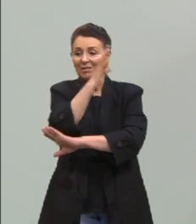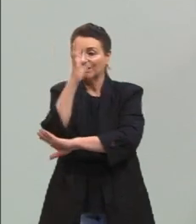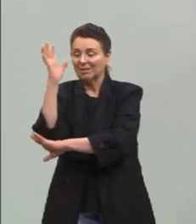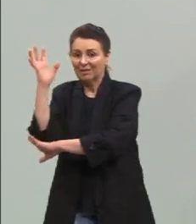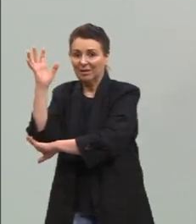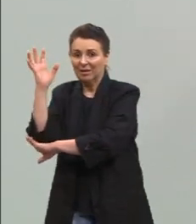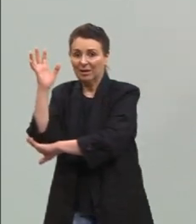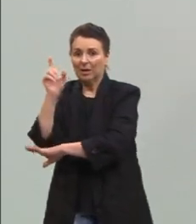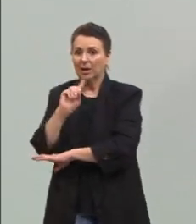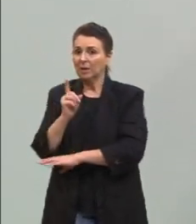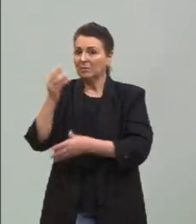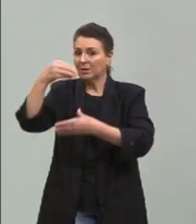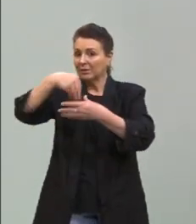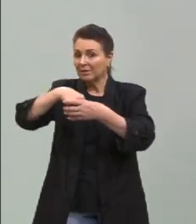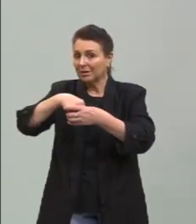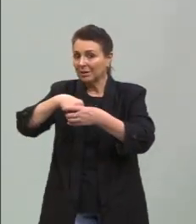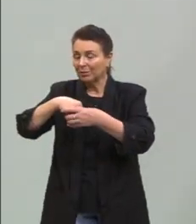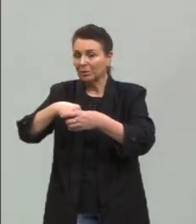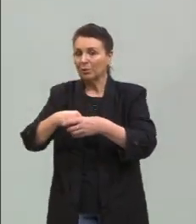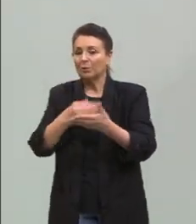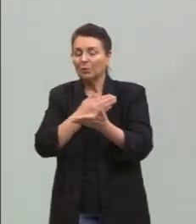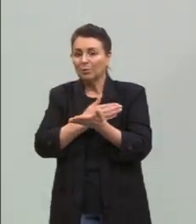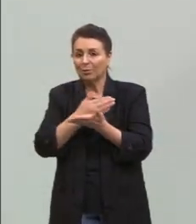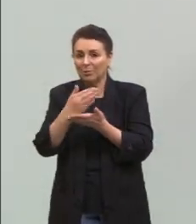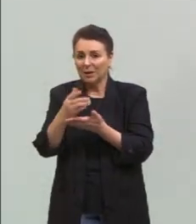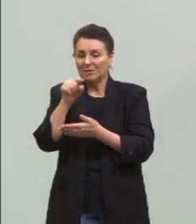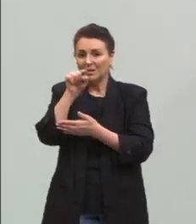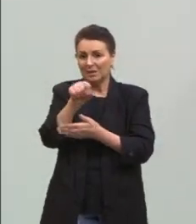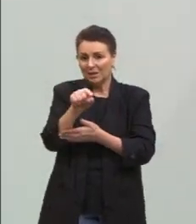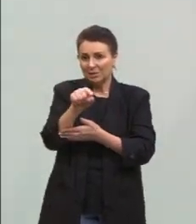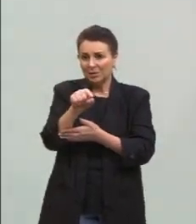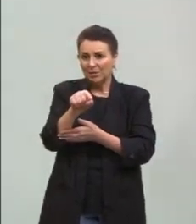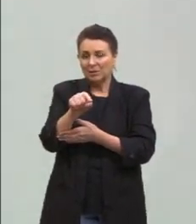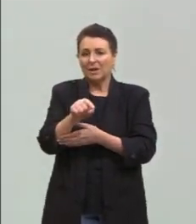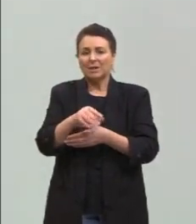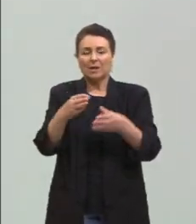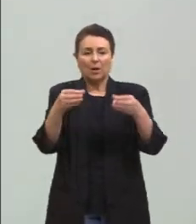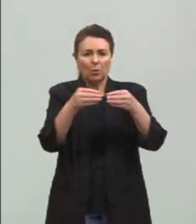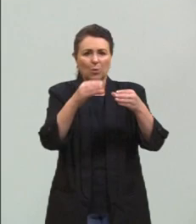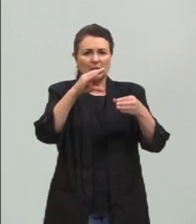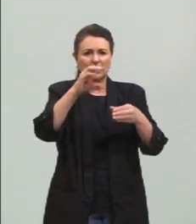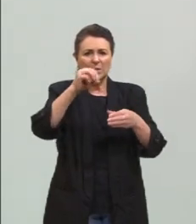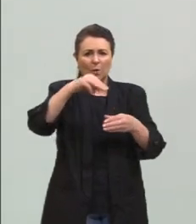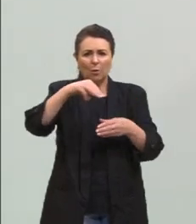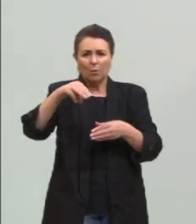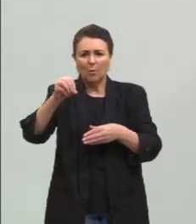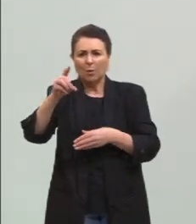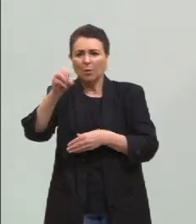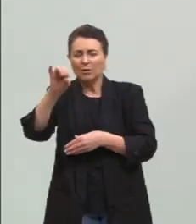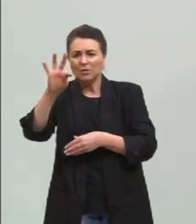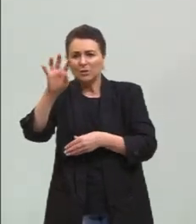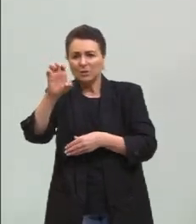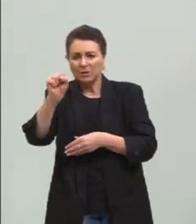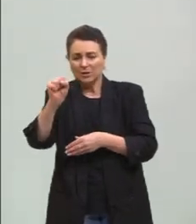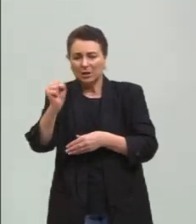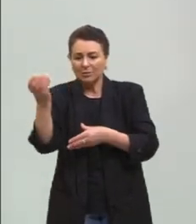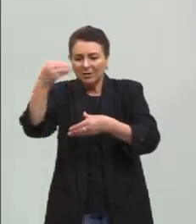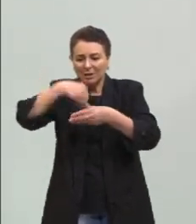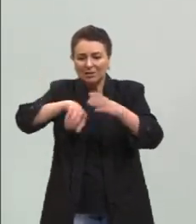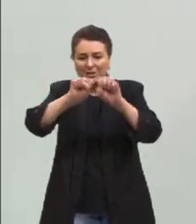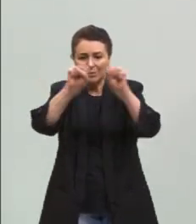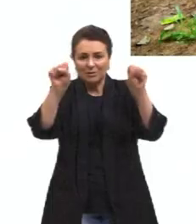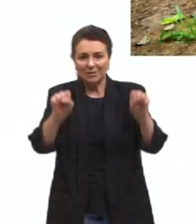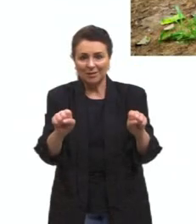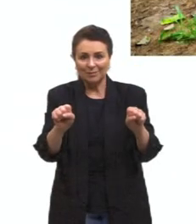ele não está inserido, quando vem esse pacote de comodity, plantação, ele não está inserido no sistema, então ele tenta se manter